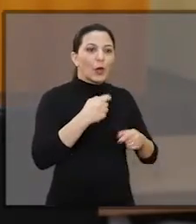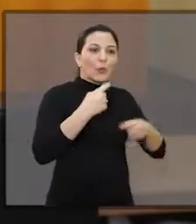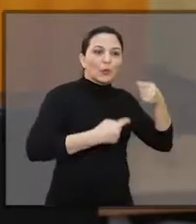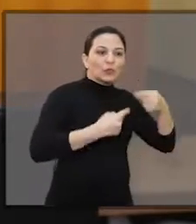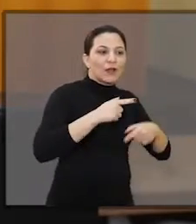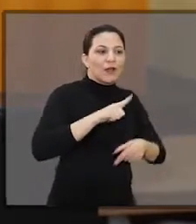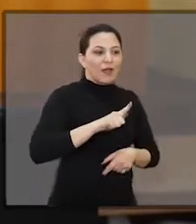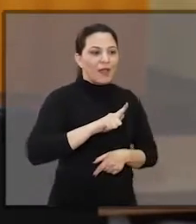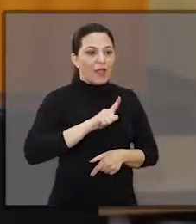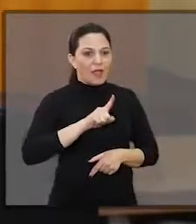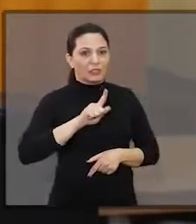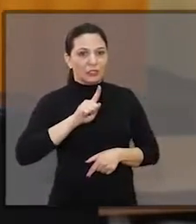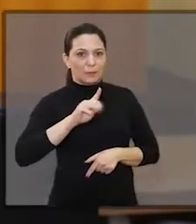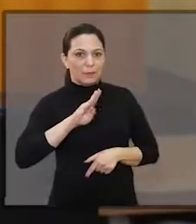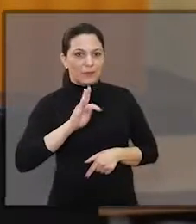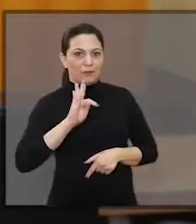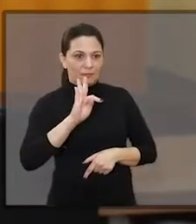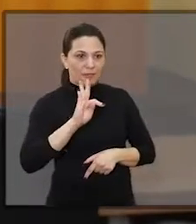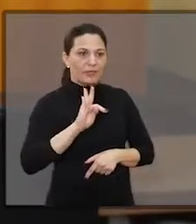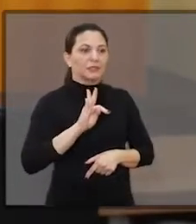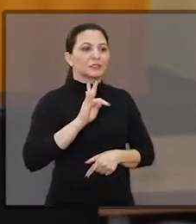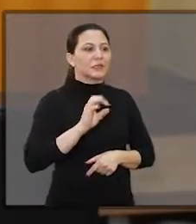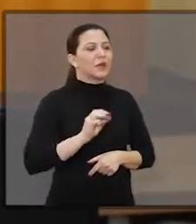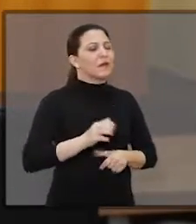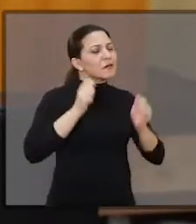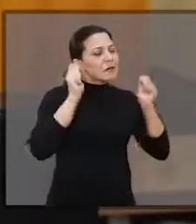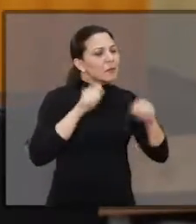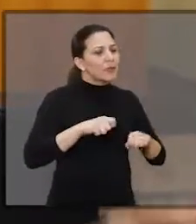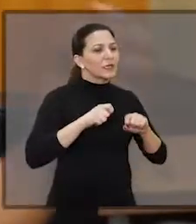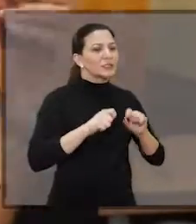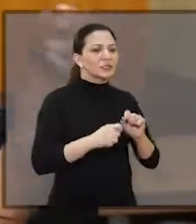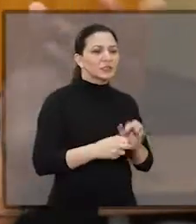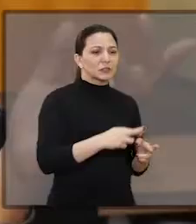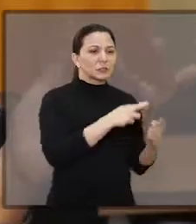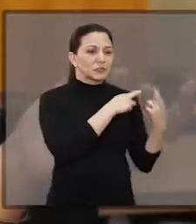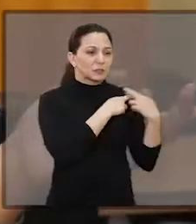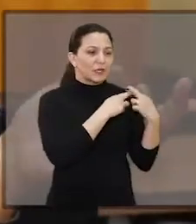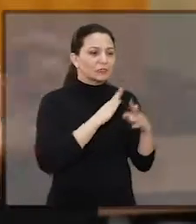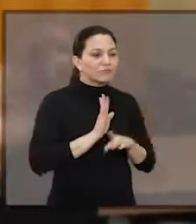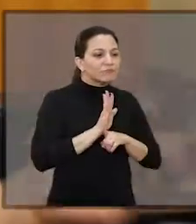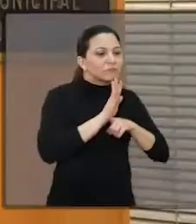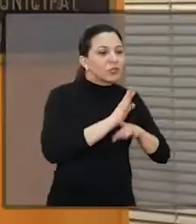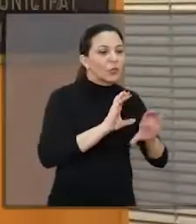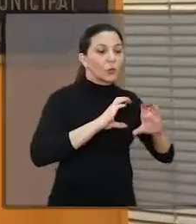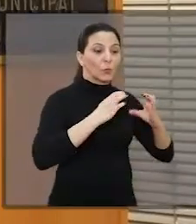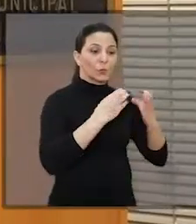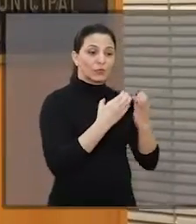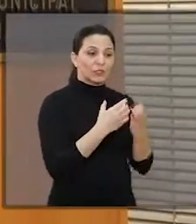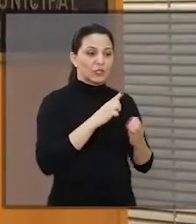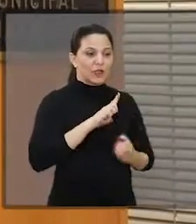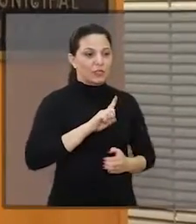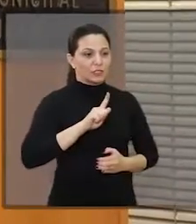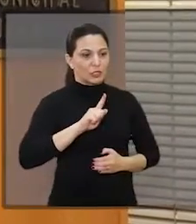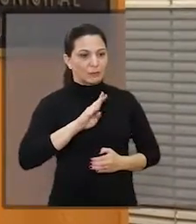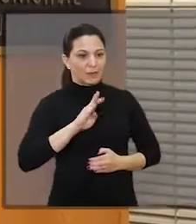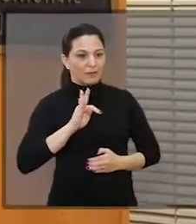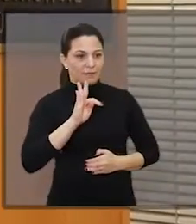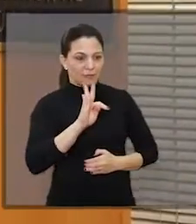política LGBT funcional, competente, fazendo o papel que tem que ser feito para a comunidade LGBT,